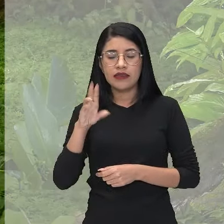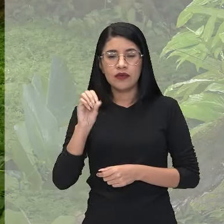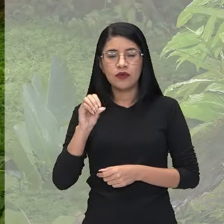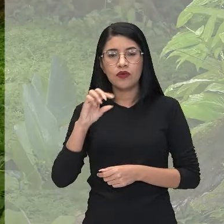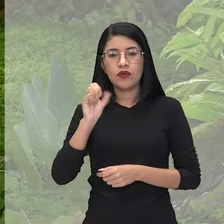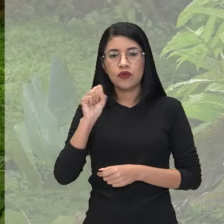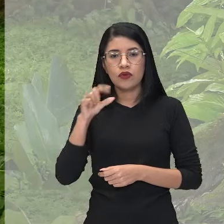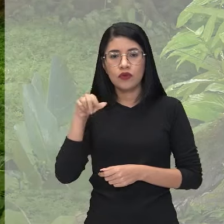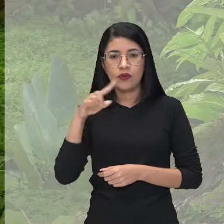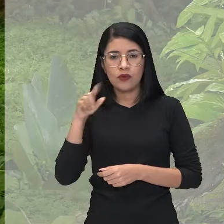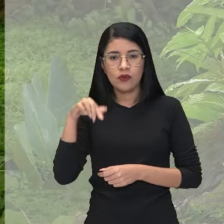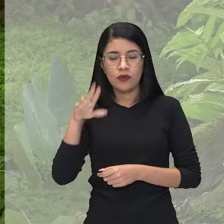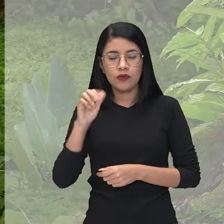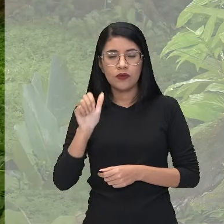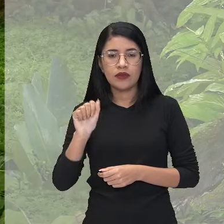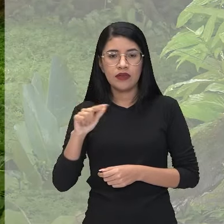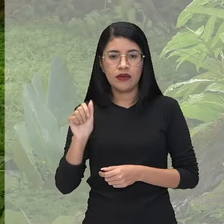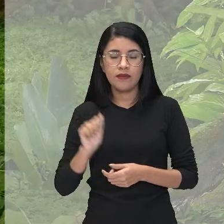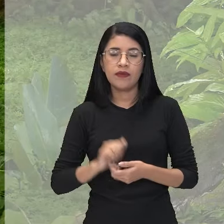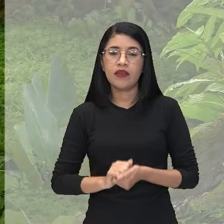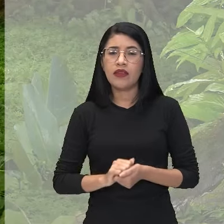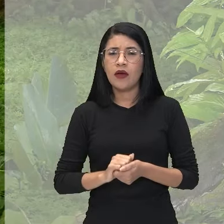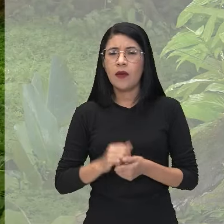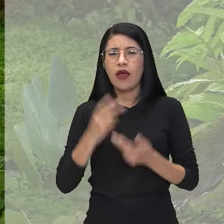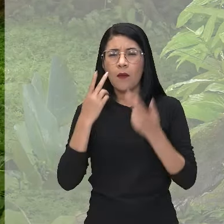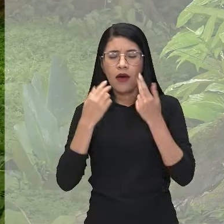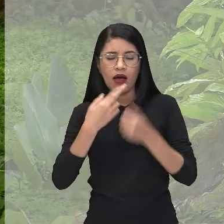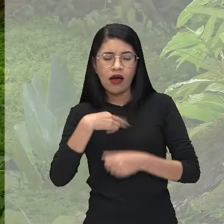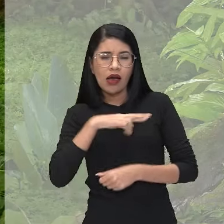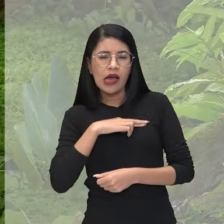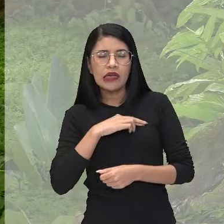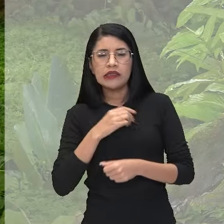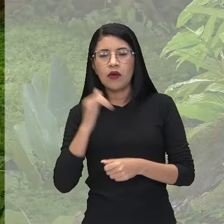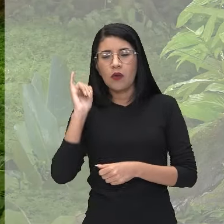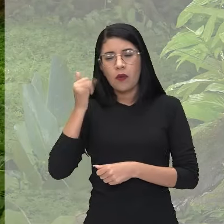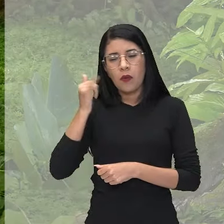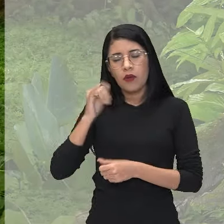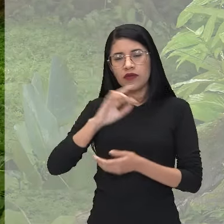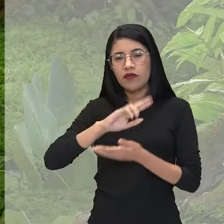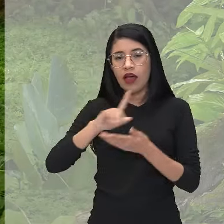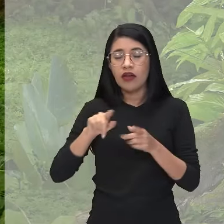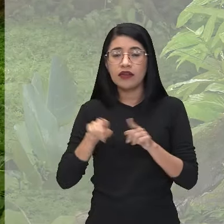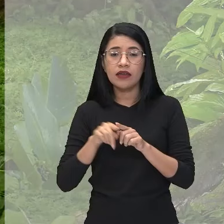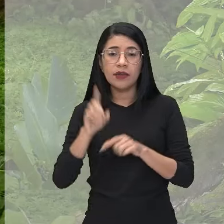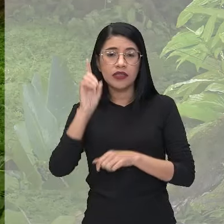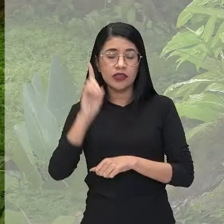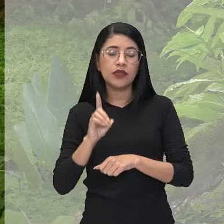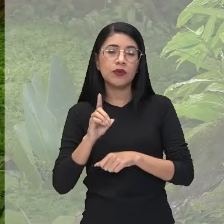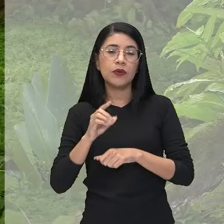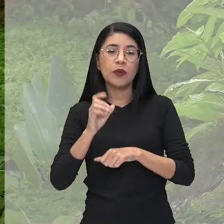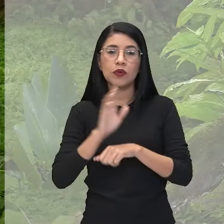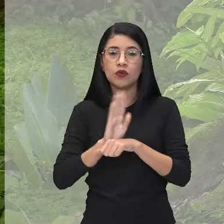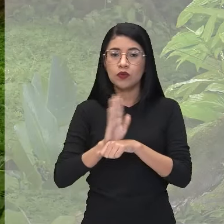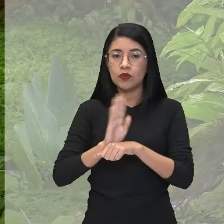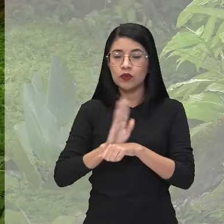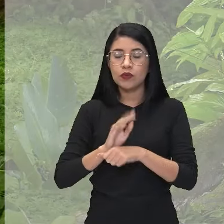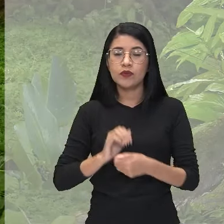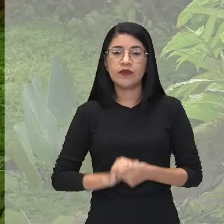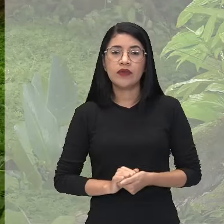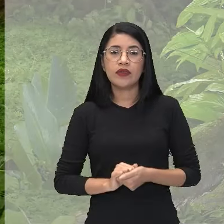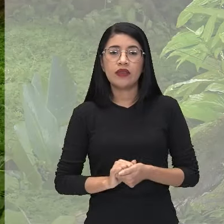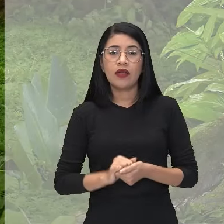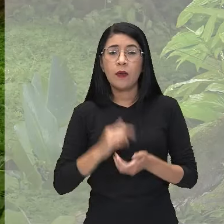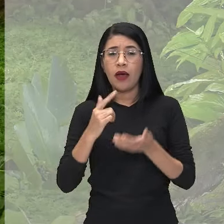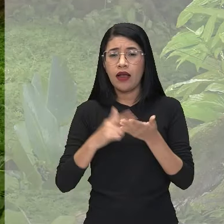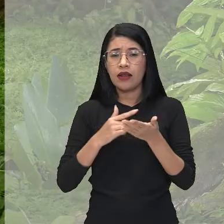romantista, é um dramaturgo, é um ensaísta, é um contista e diretor de cinema. A obra do Márcio Souza